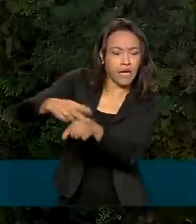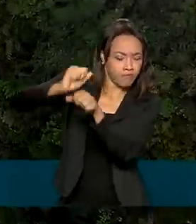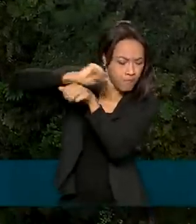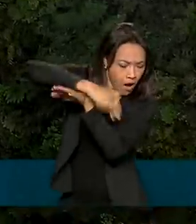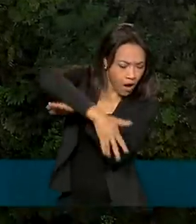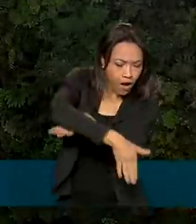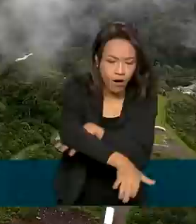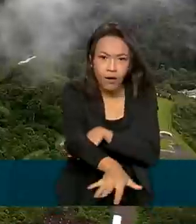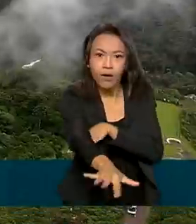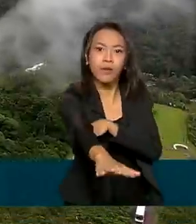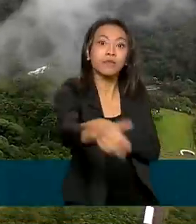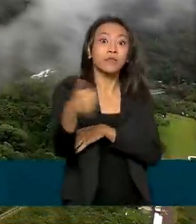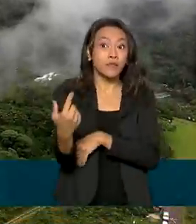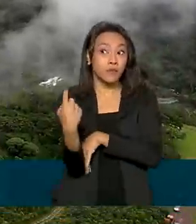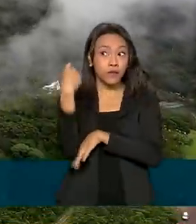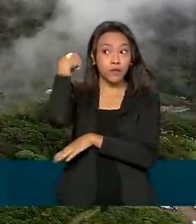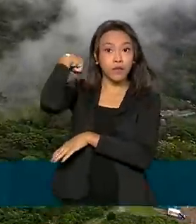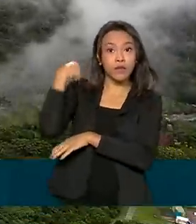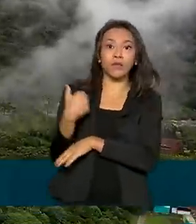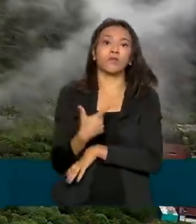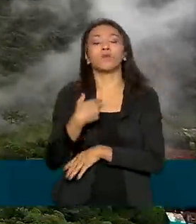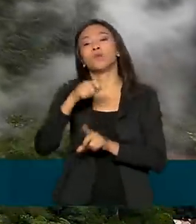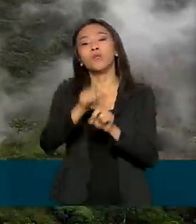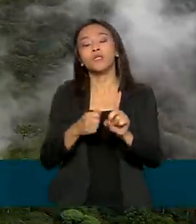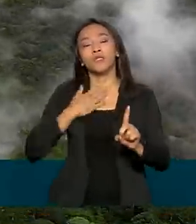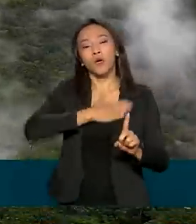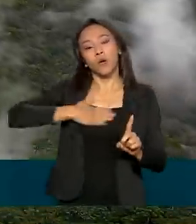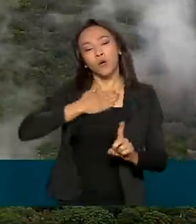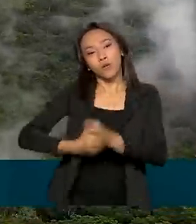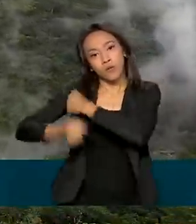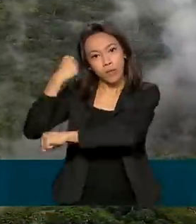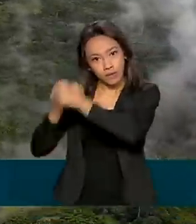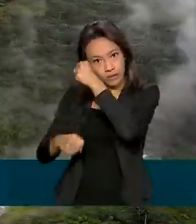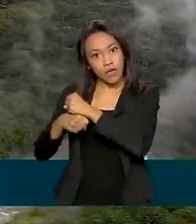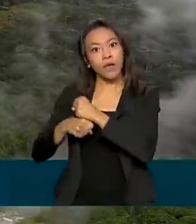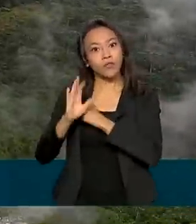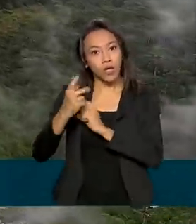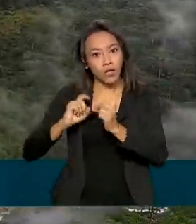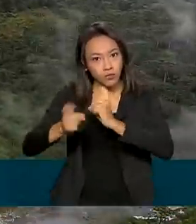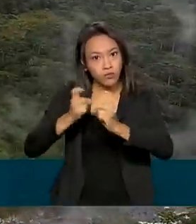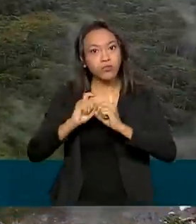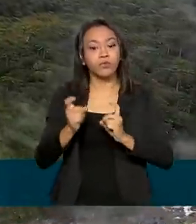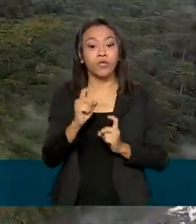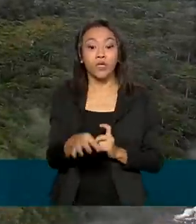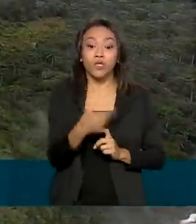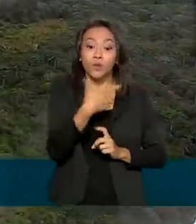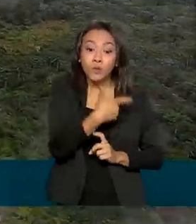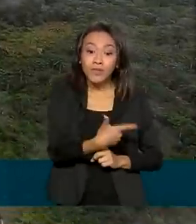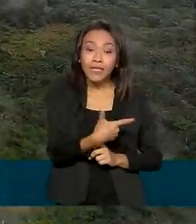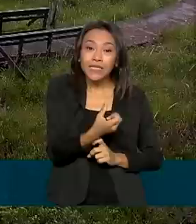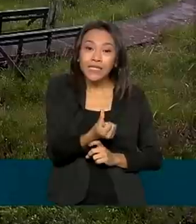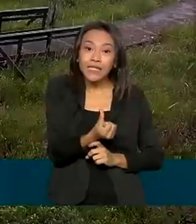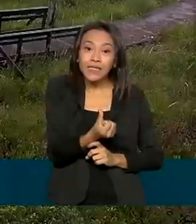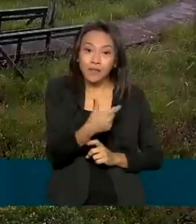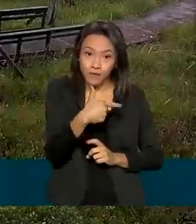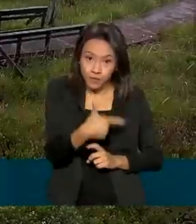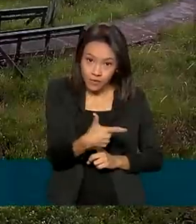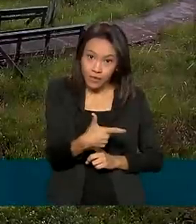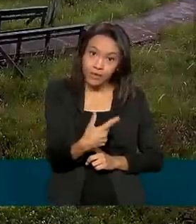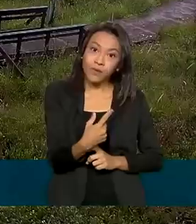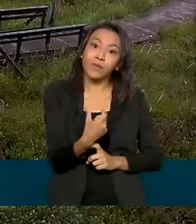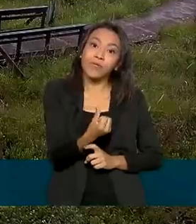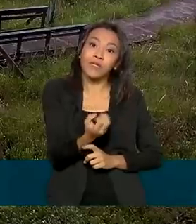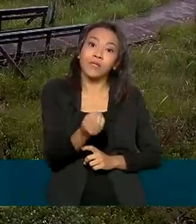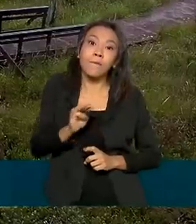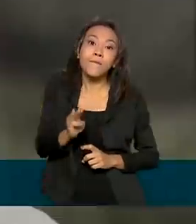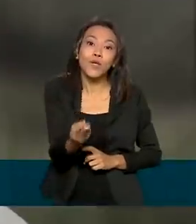sob concessão desde agosto do ano passado, com investimentos estimados em 260 milhões de reais. E as melhorias